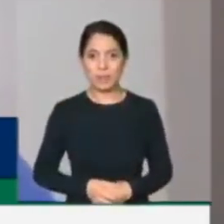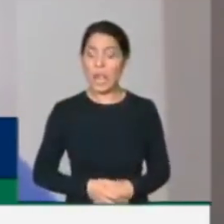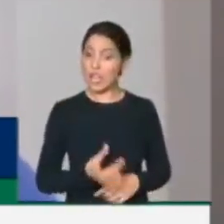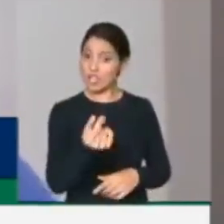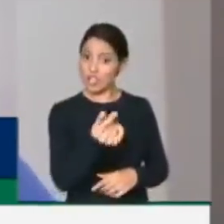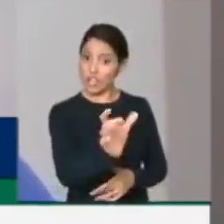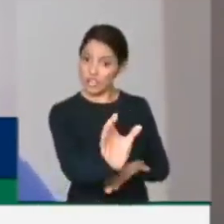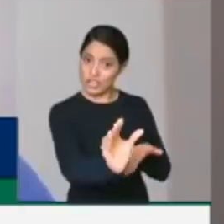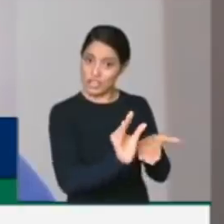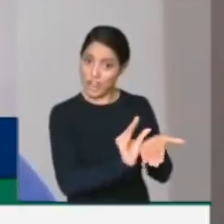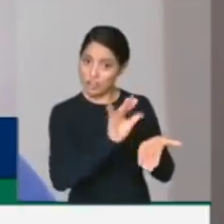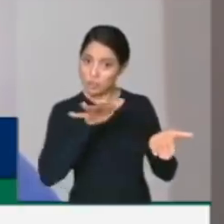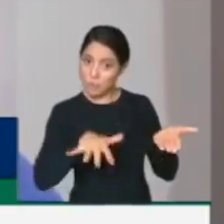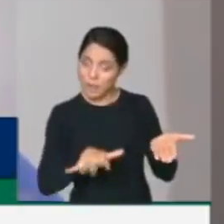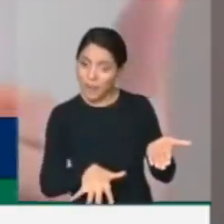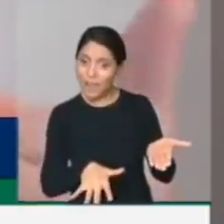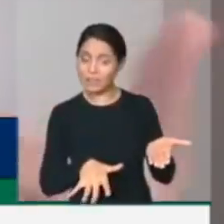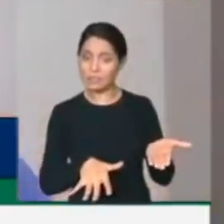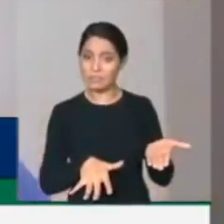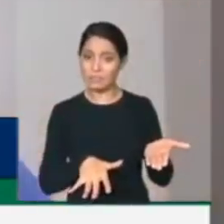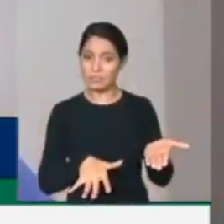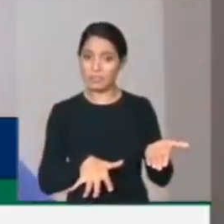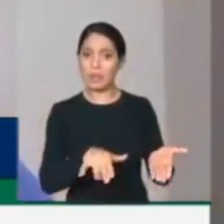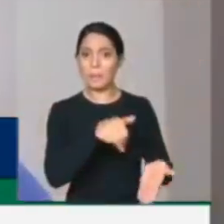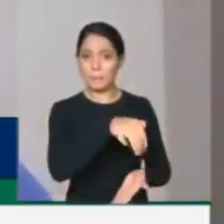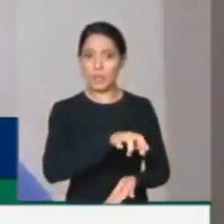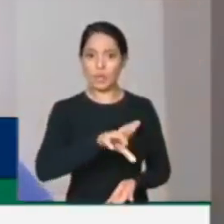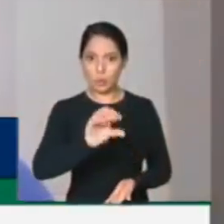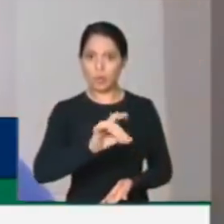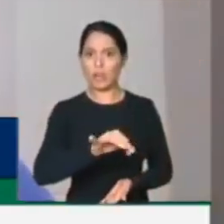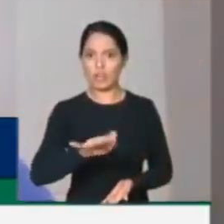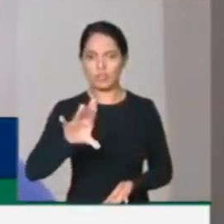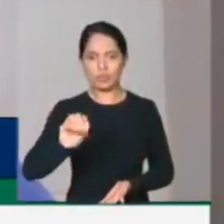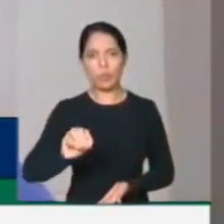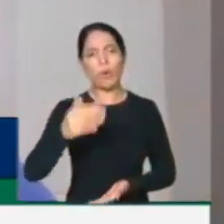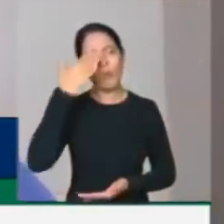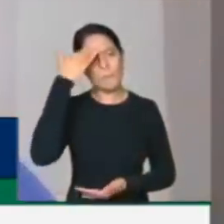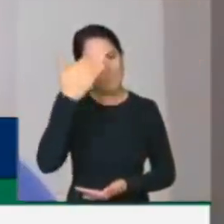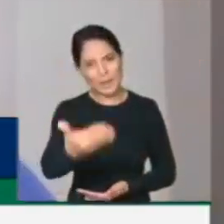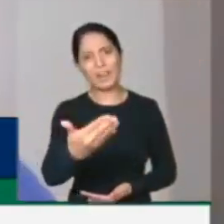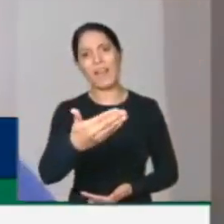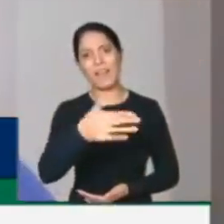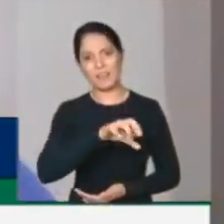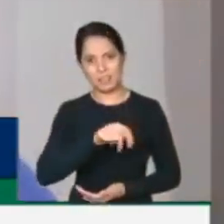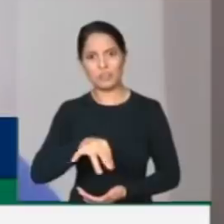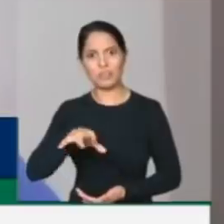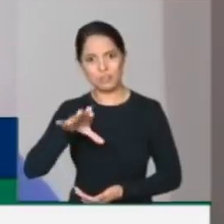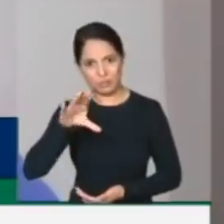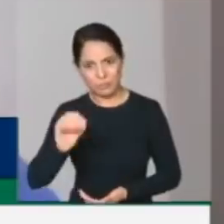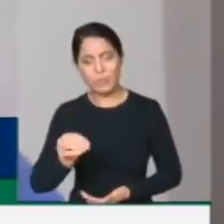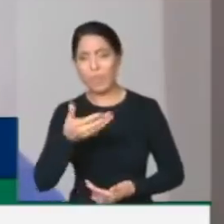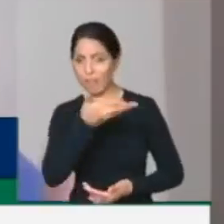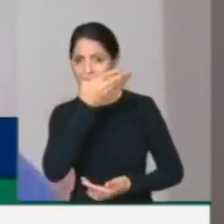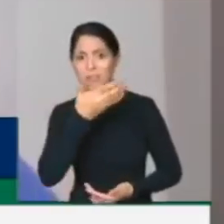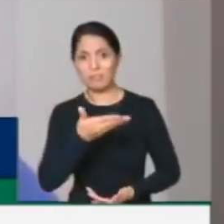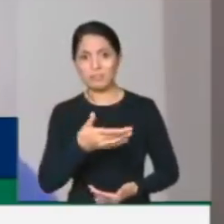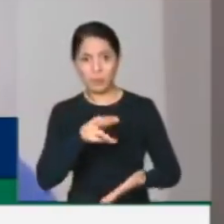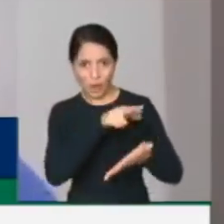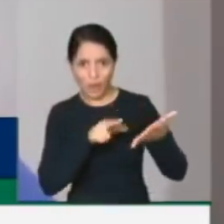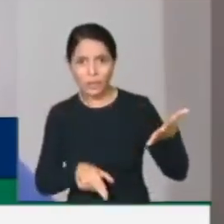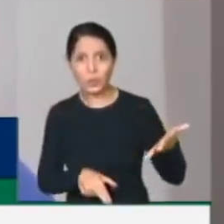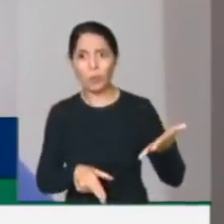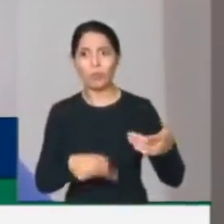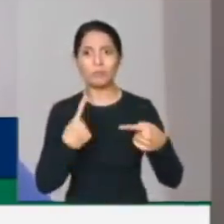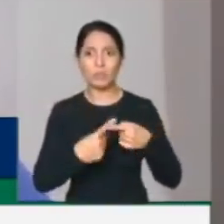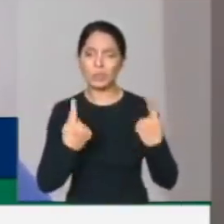mais pobres, para o microempreendedor, o microcrédito. Aliás, agradeço ao deputado Cristiano Auro por acatar minhas emendas em relação ao microcrédito, para você não precisar ter